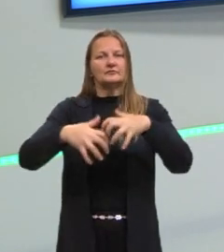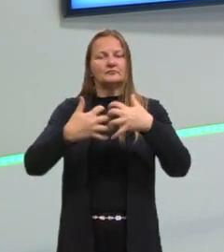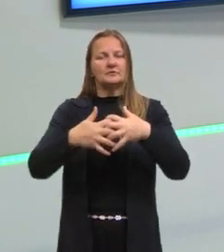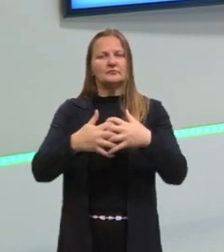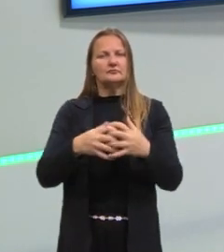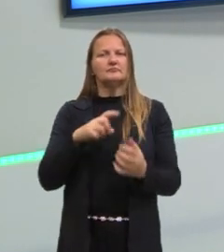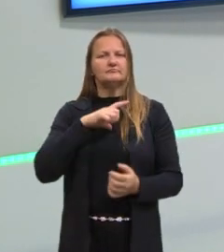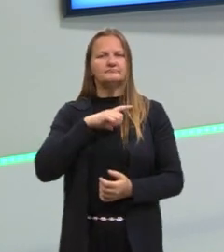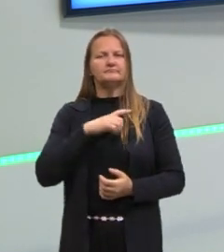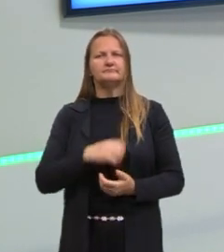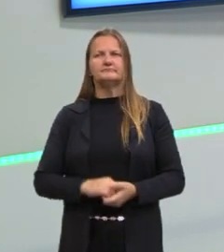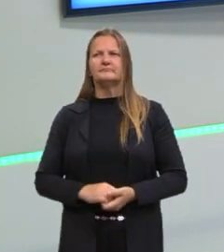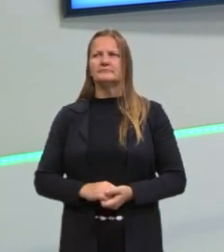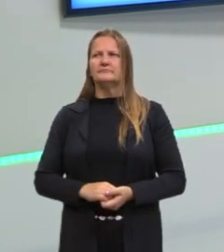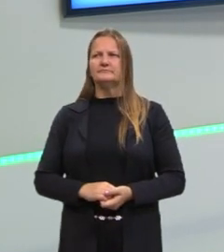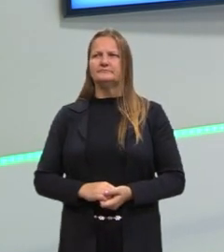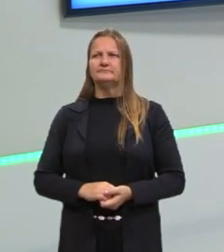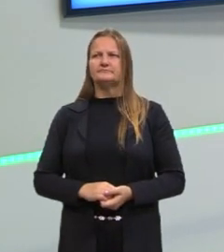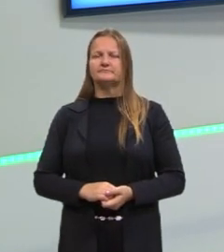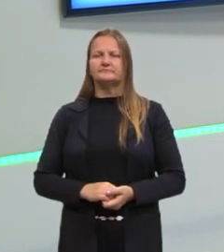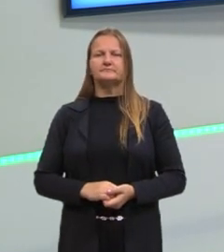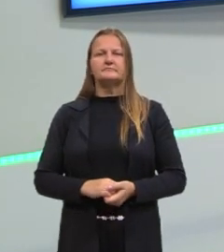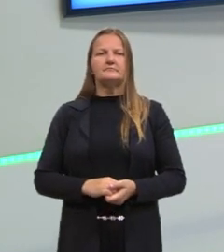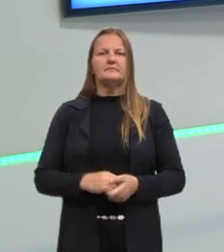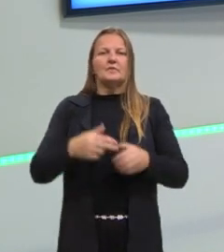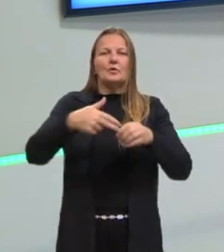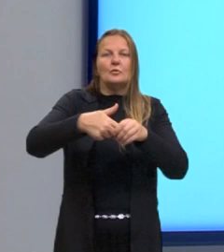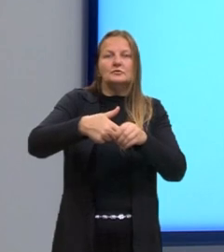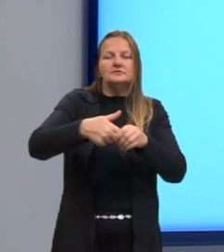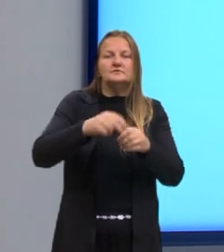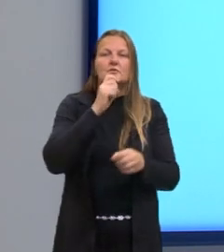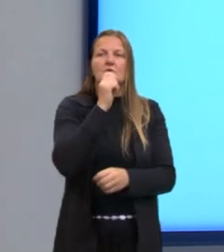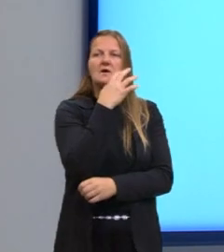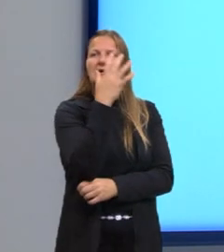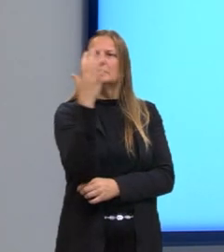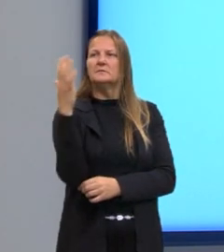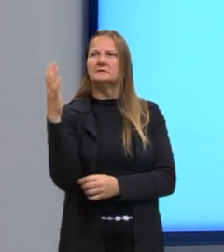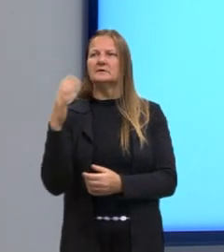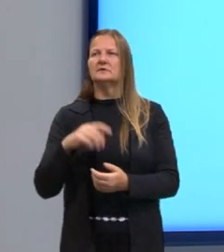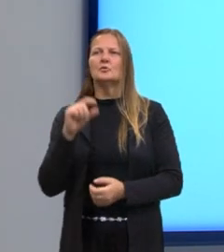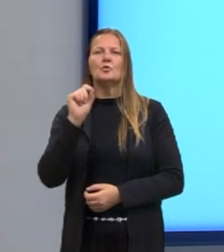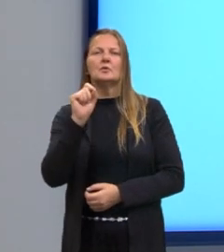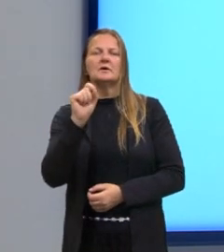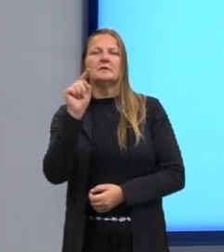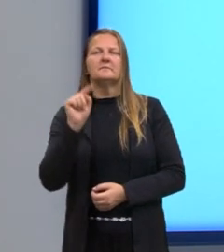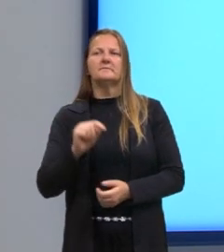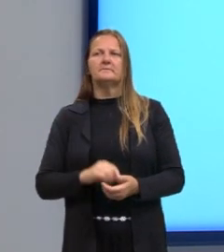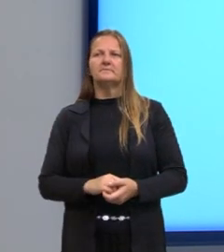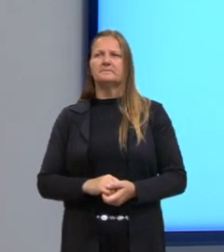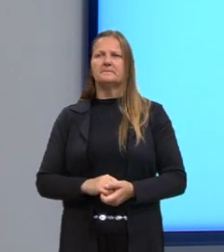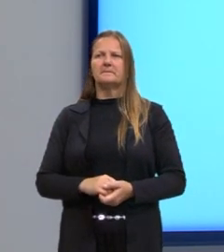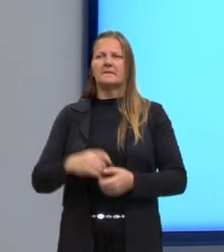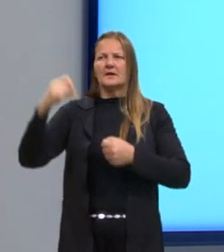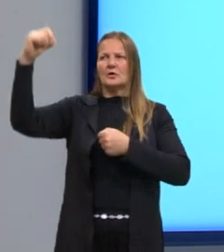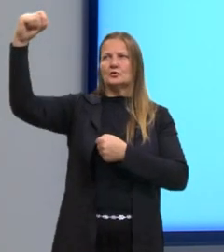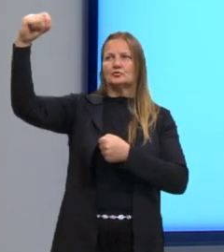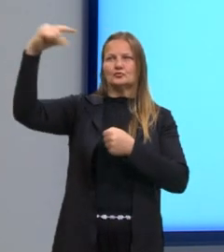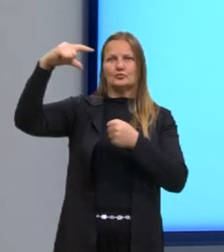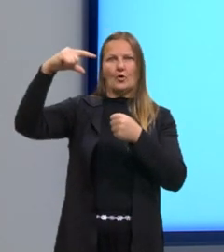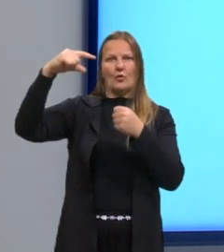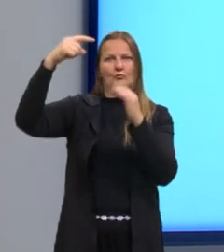expressão combustíveis ambientais é A. Será que é fotossíntese, letra A?